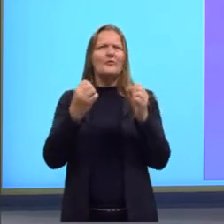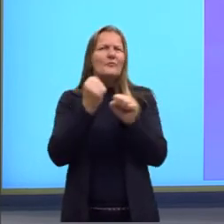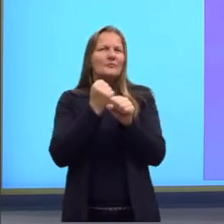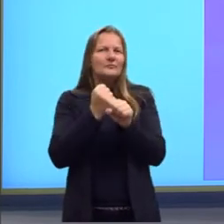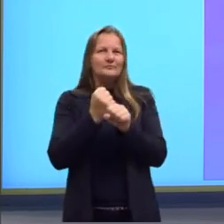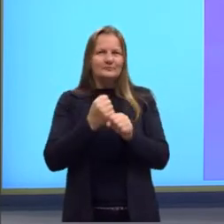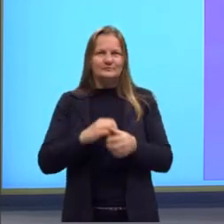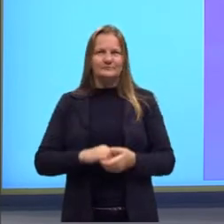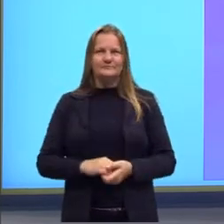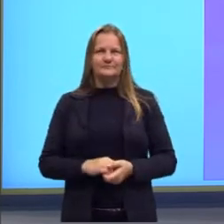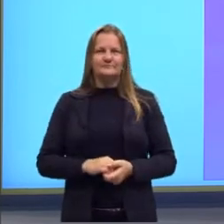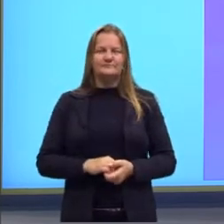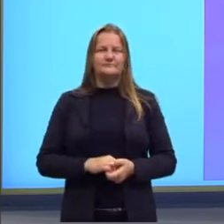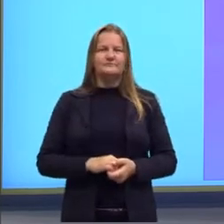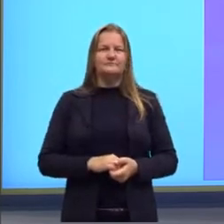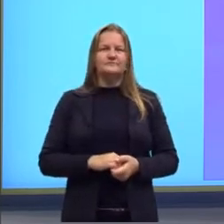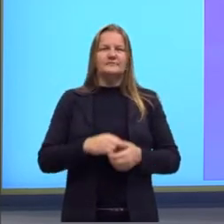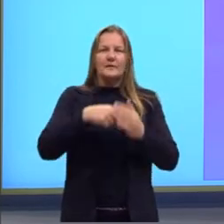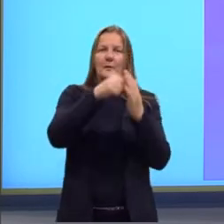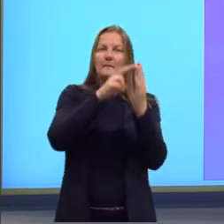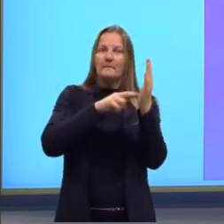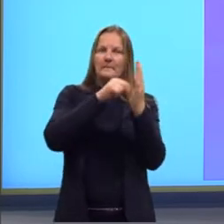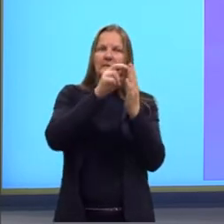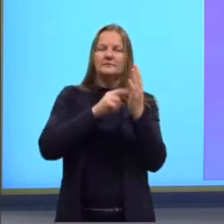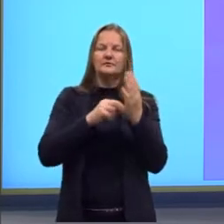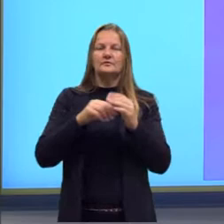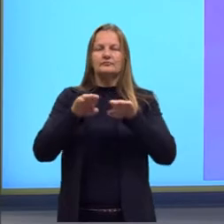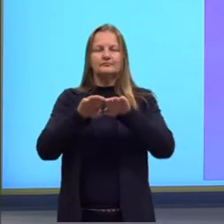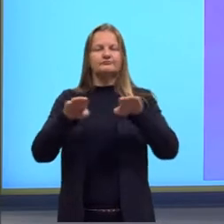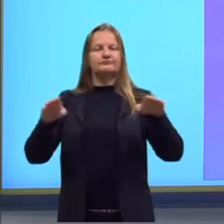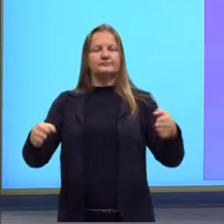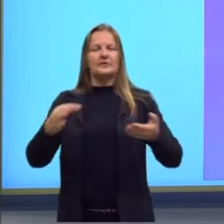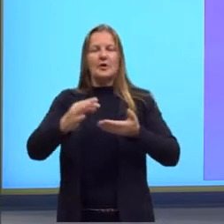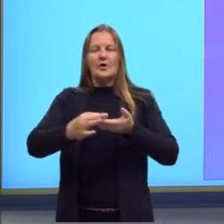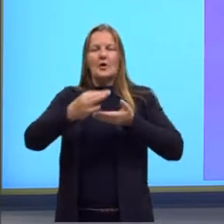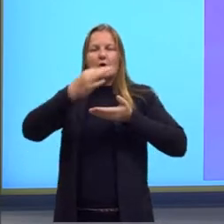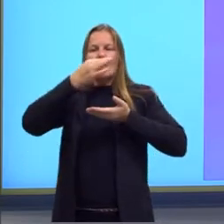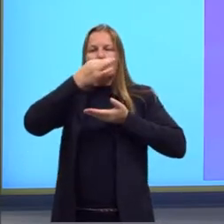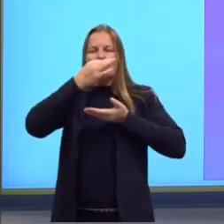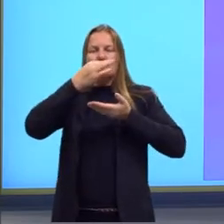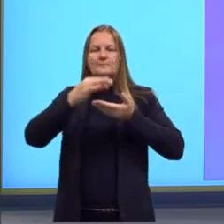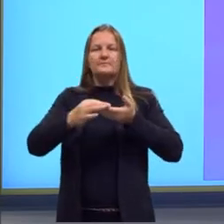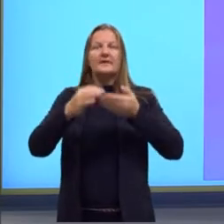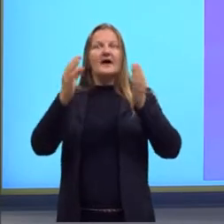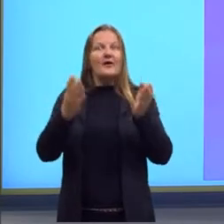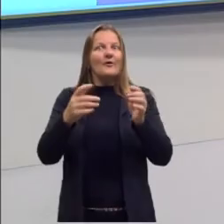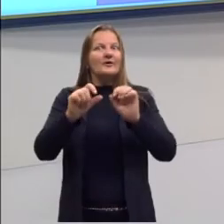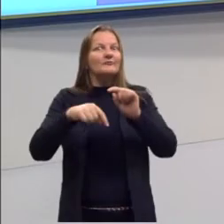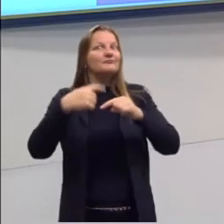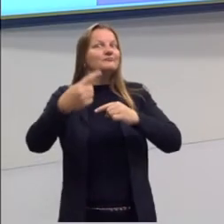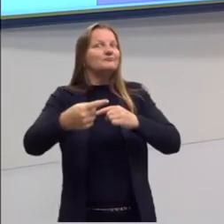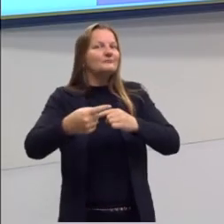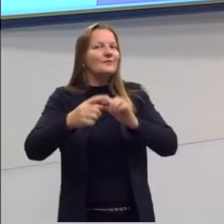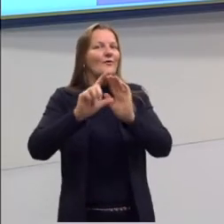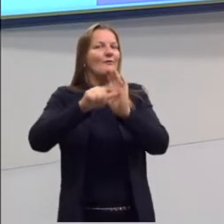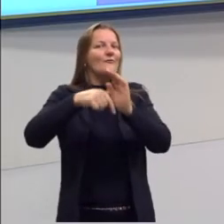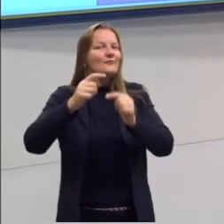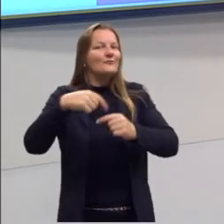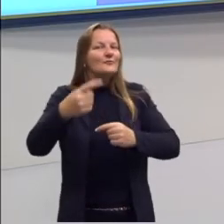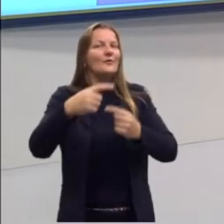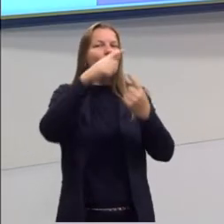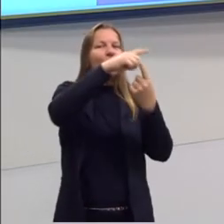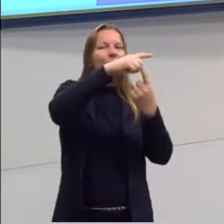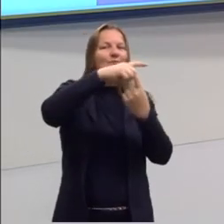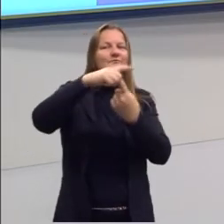que foi ali a obra do Leonardo da Vinci, da Santa Ceia. Agora, eu quero ver com vocês quais são os tipos